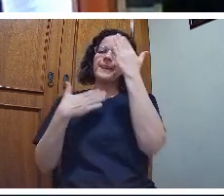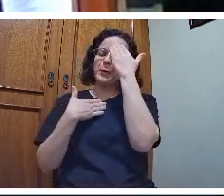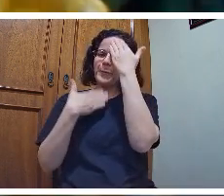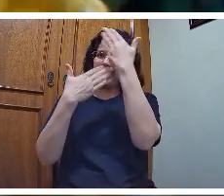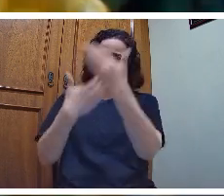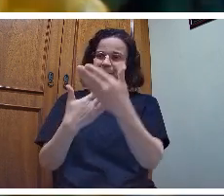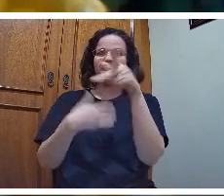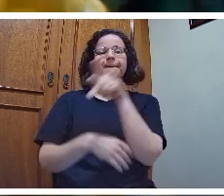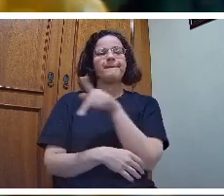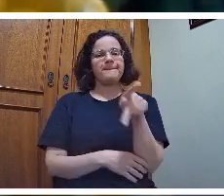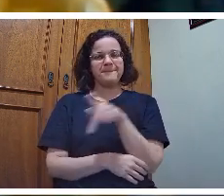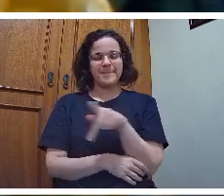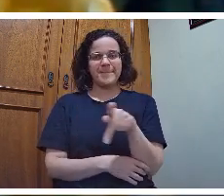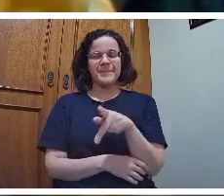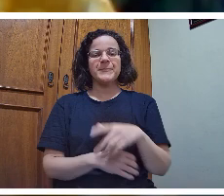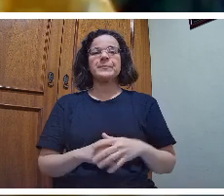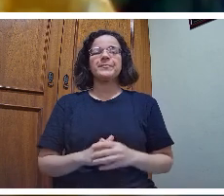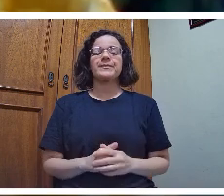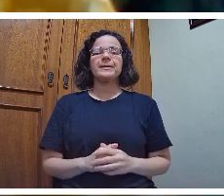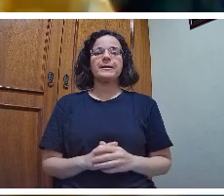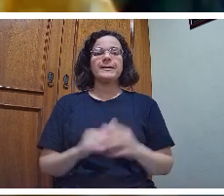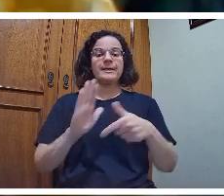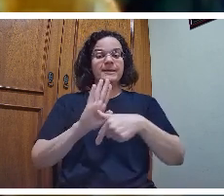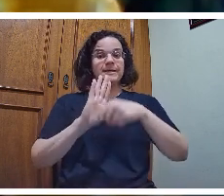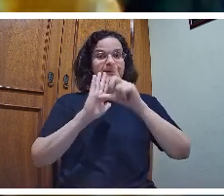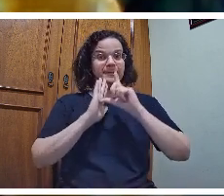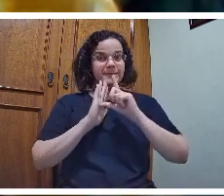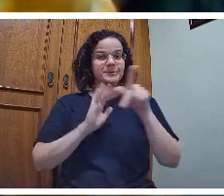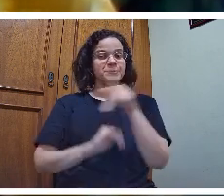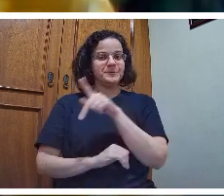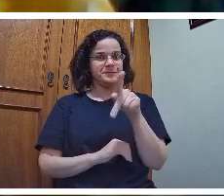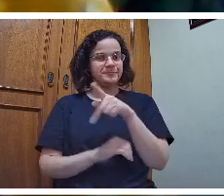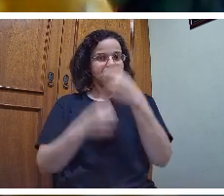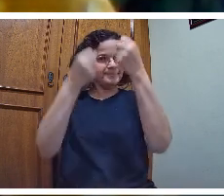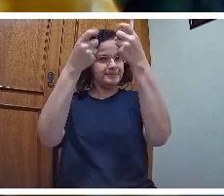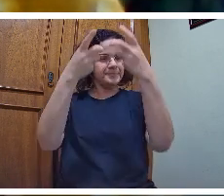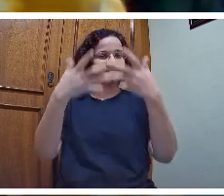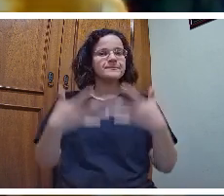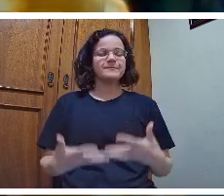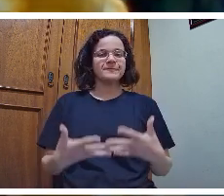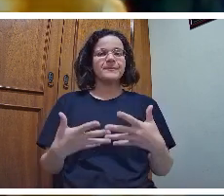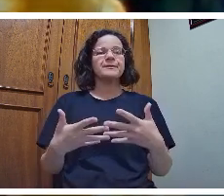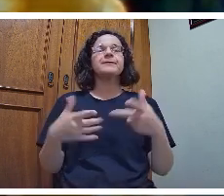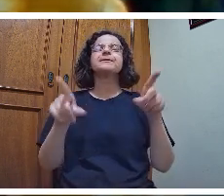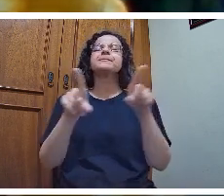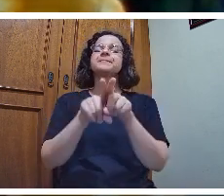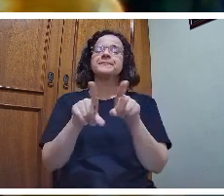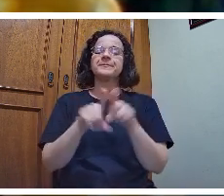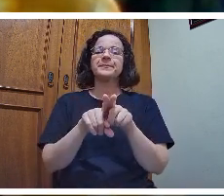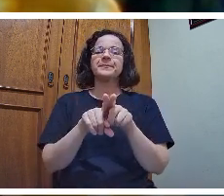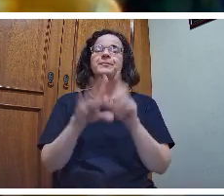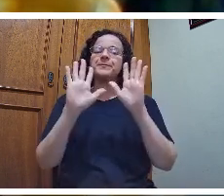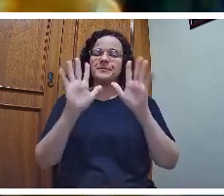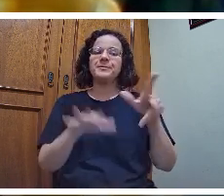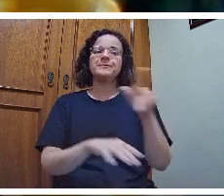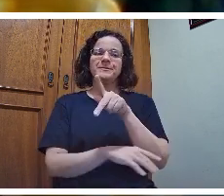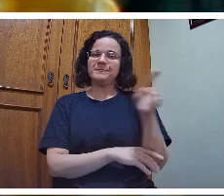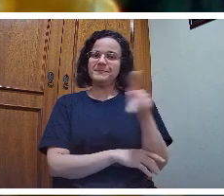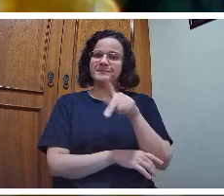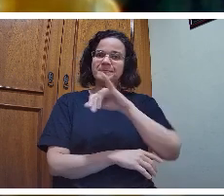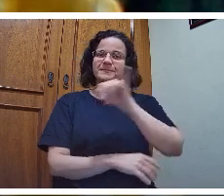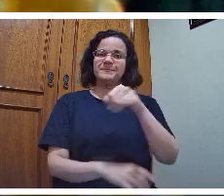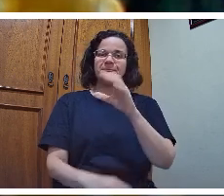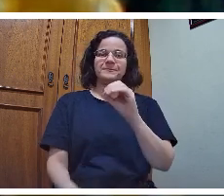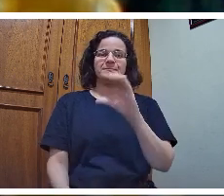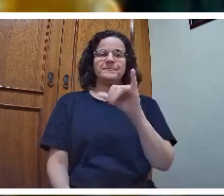Obrigada, professor. Antes do professor começar a falar, dizer com a professora Jusciane,